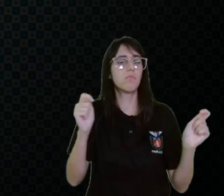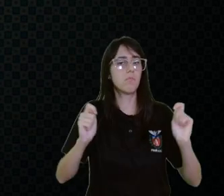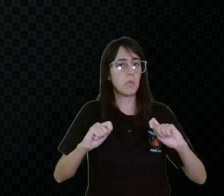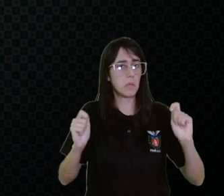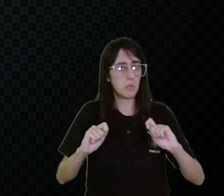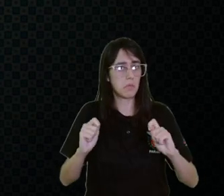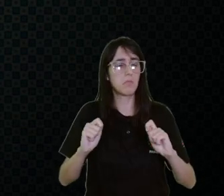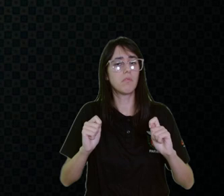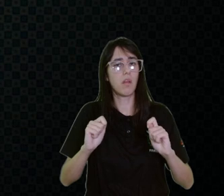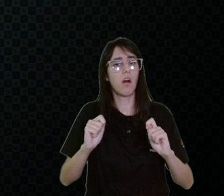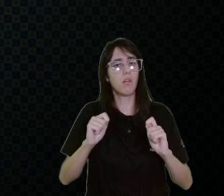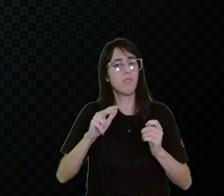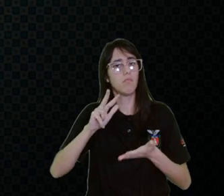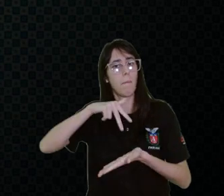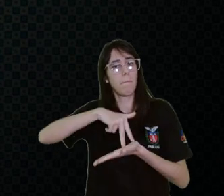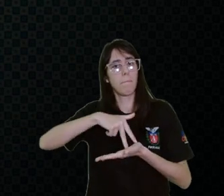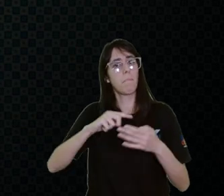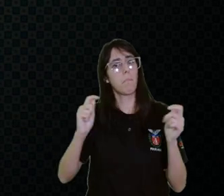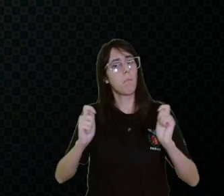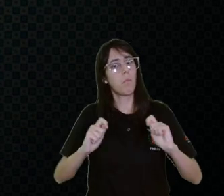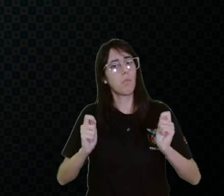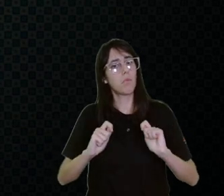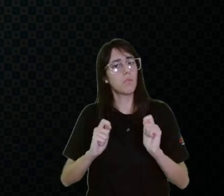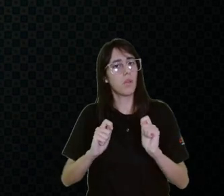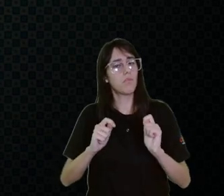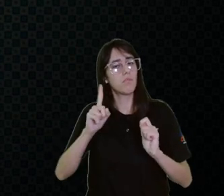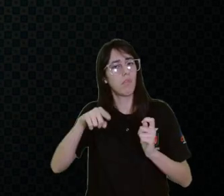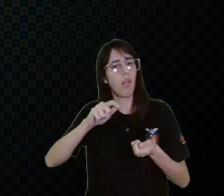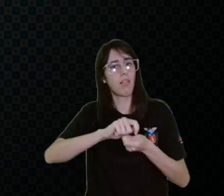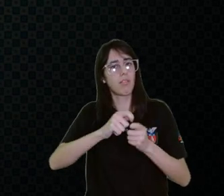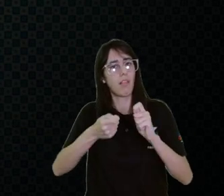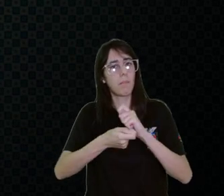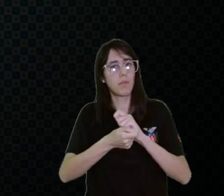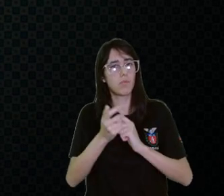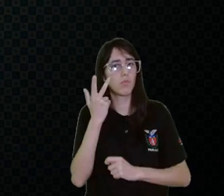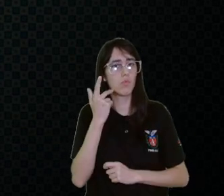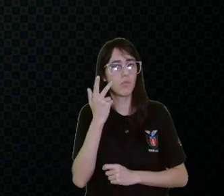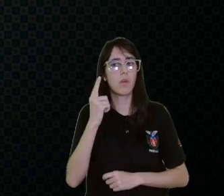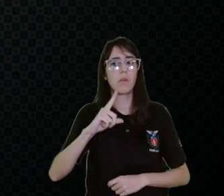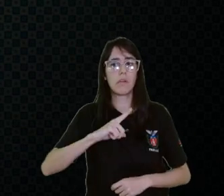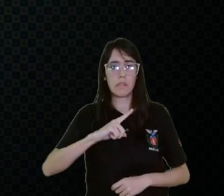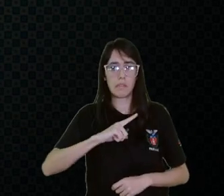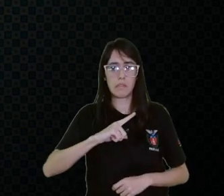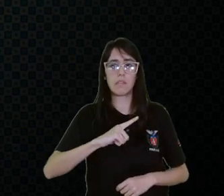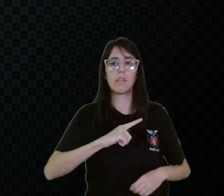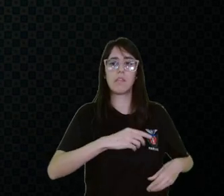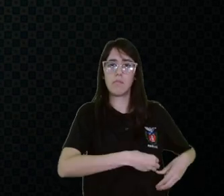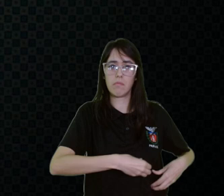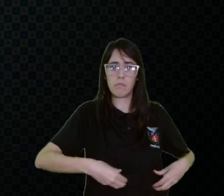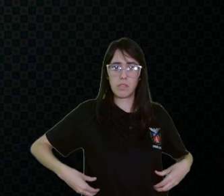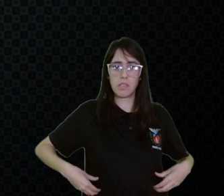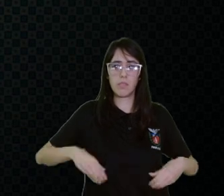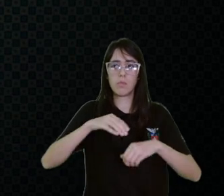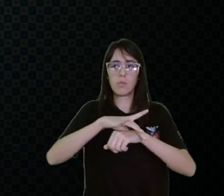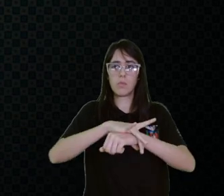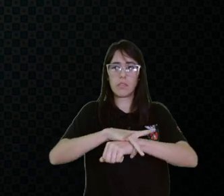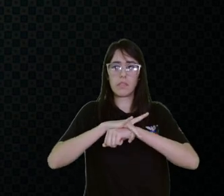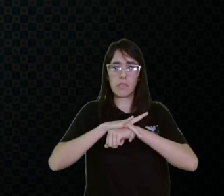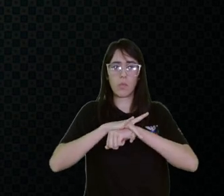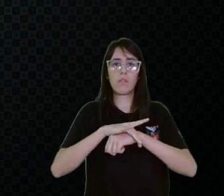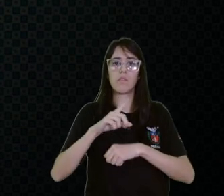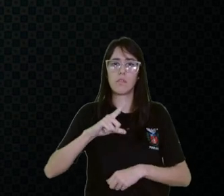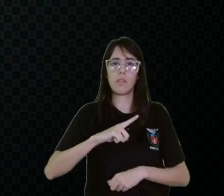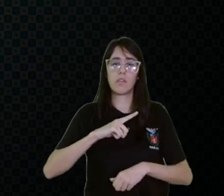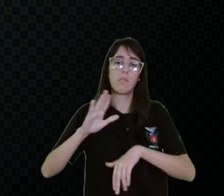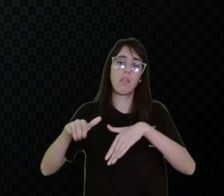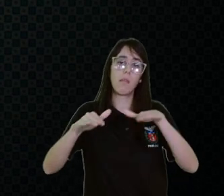também uma atividade em pé, ele é todo adaptado, ele tem cintos de segurança, dependendo muito da dificuldade